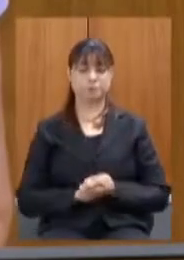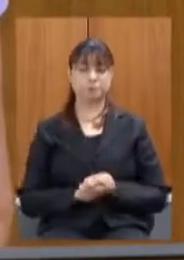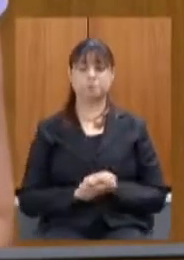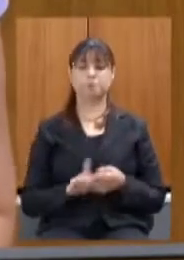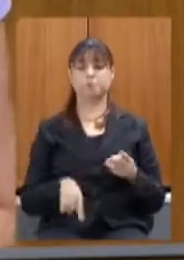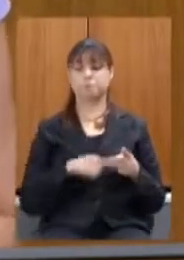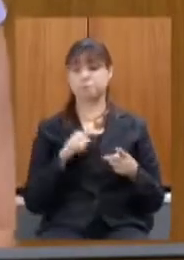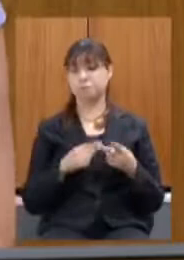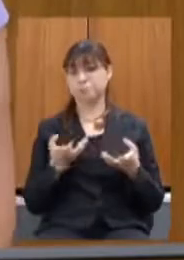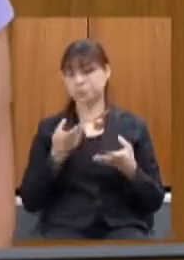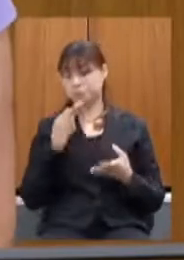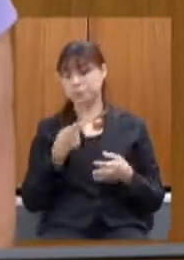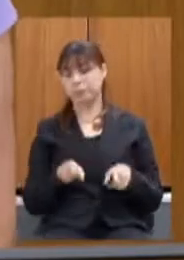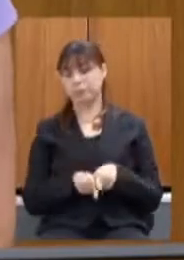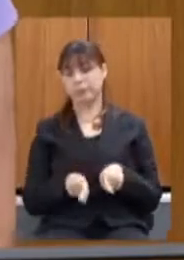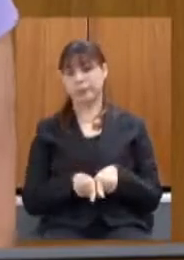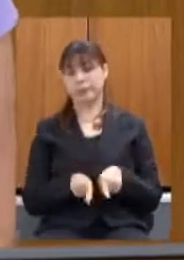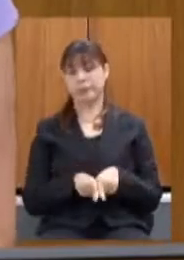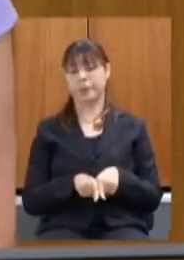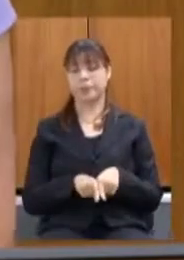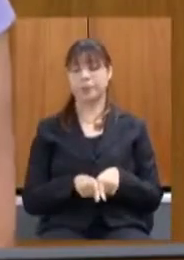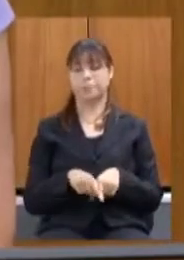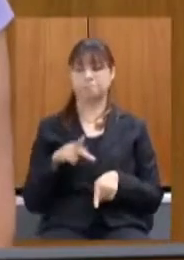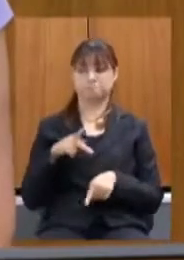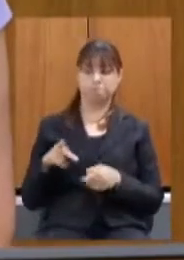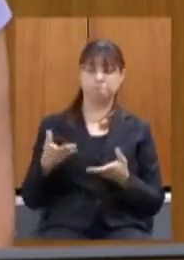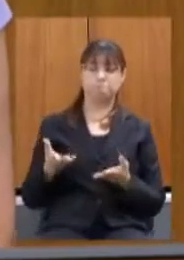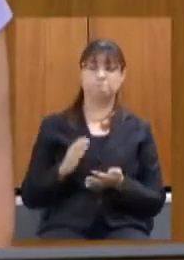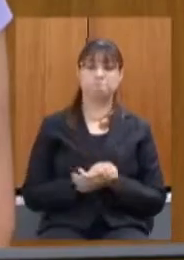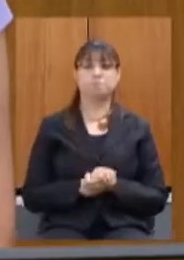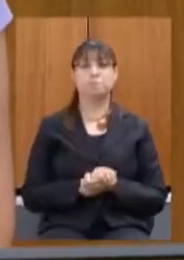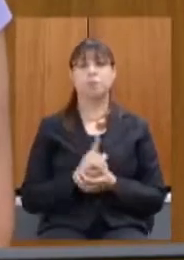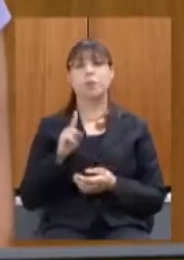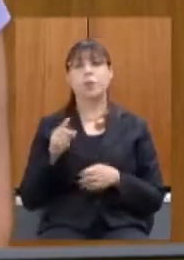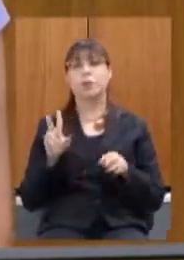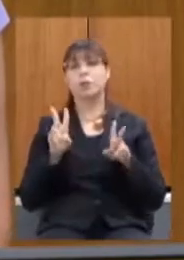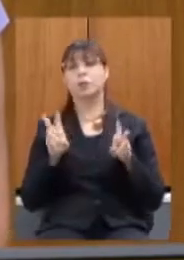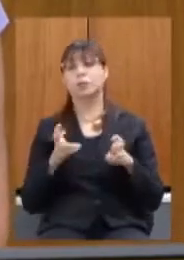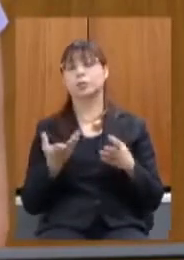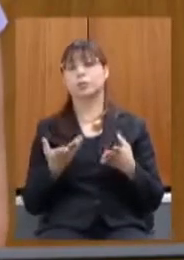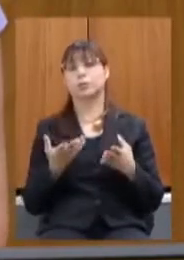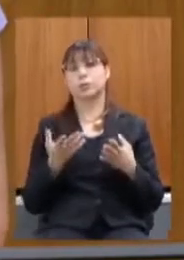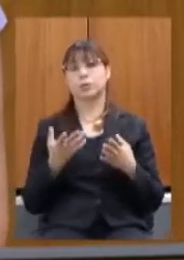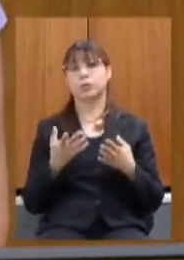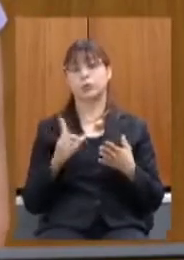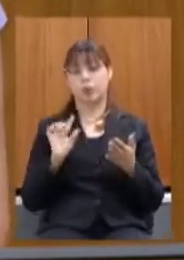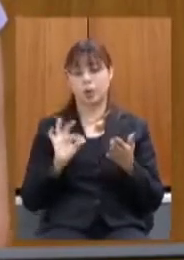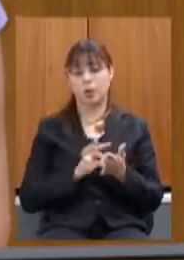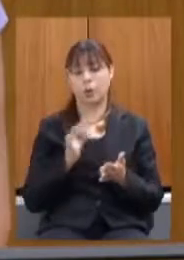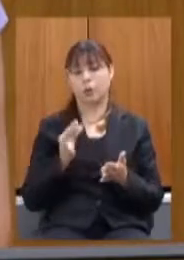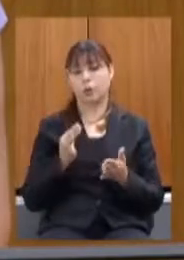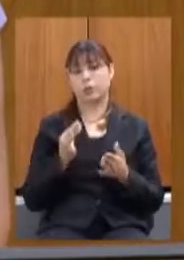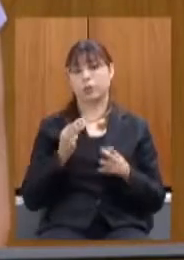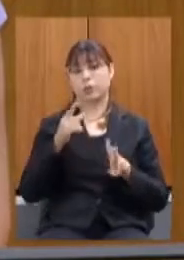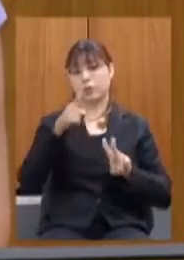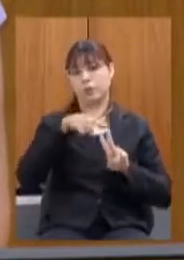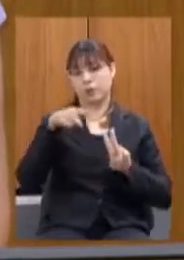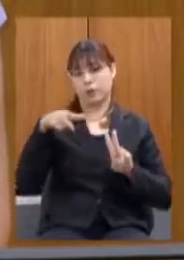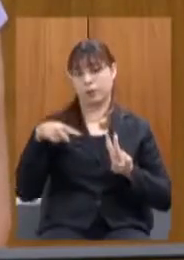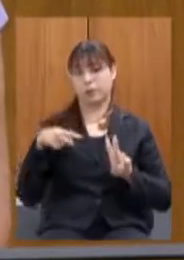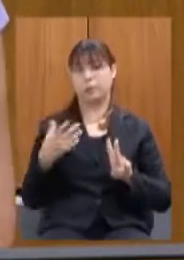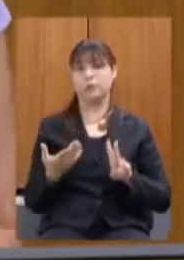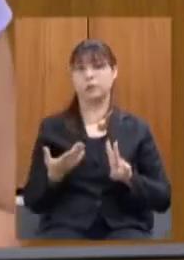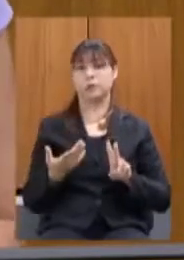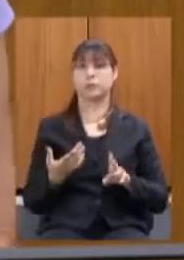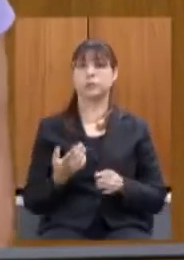destacar também senhor presidente é em relação a questão do acordo da Vale a questão do acordo relacionado a